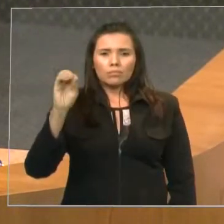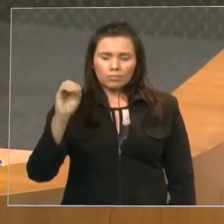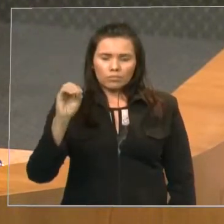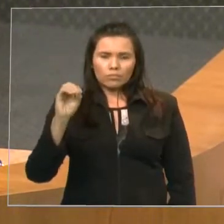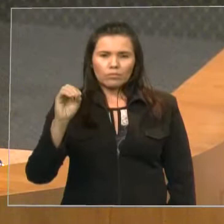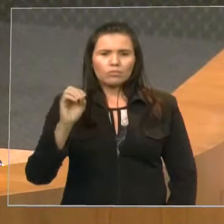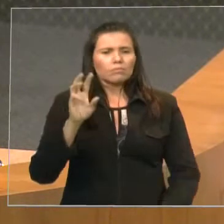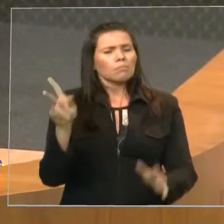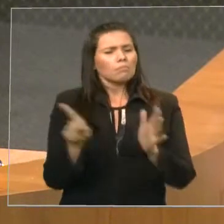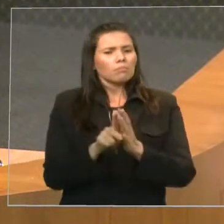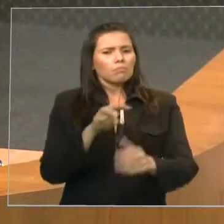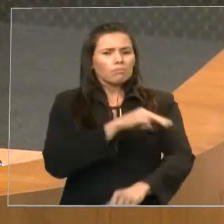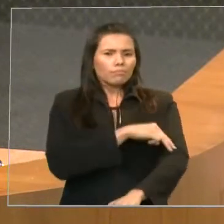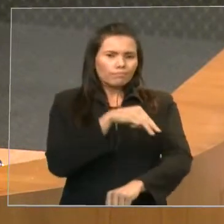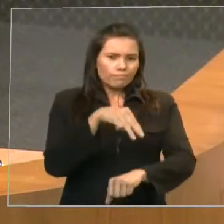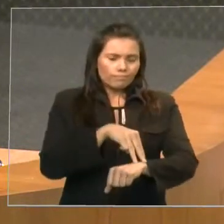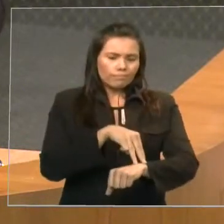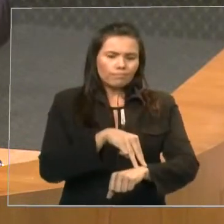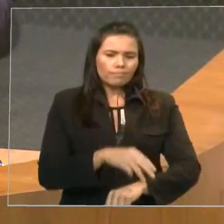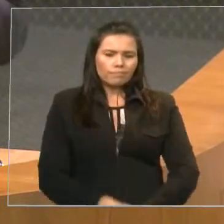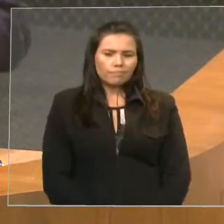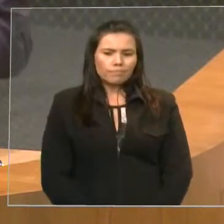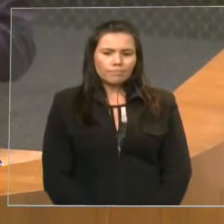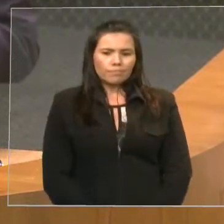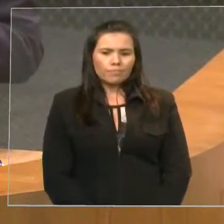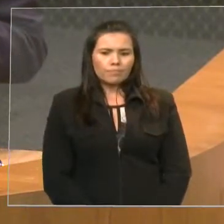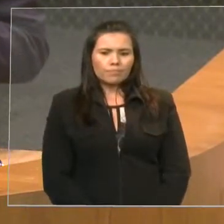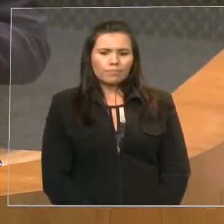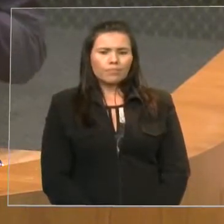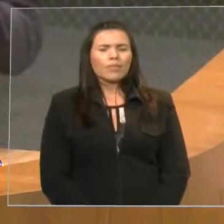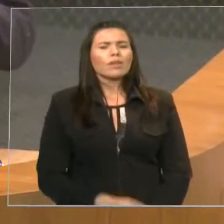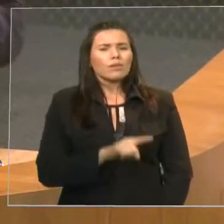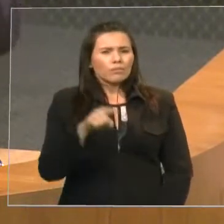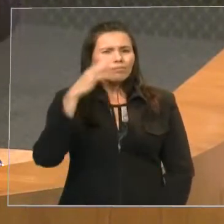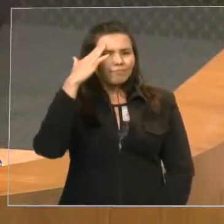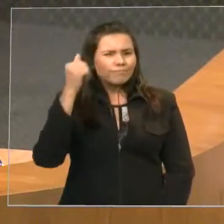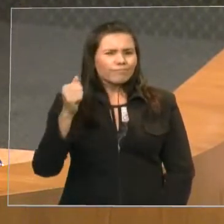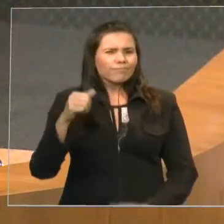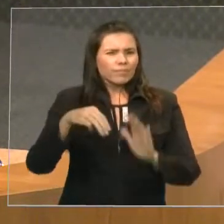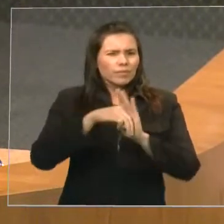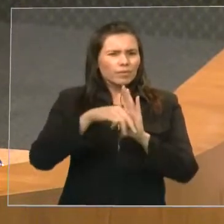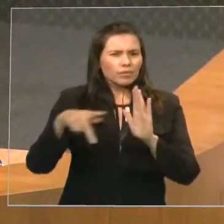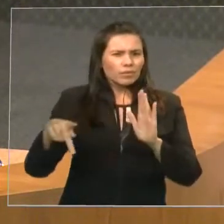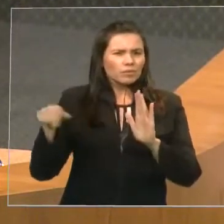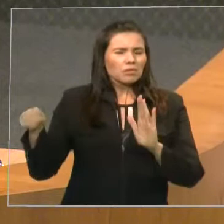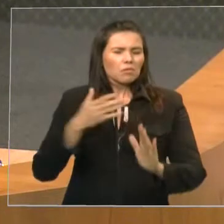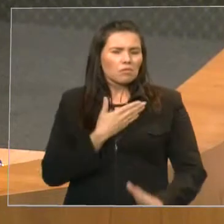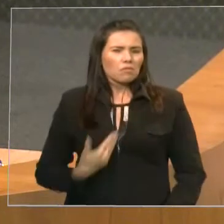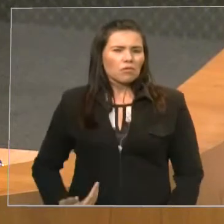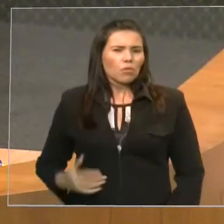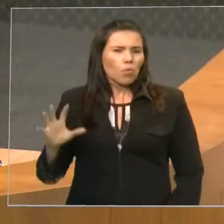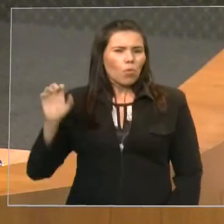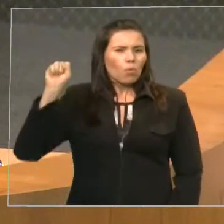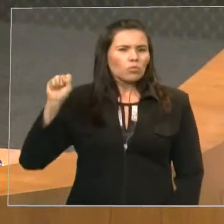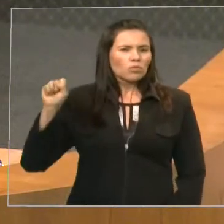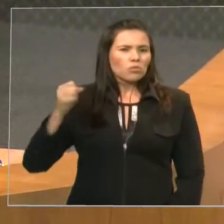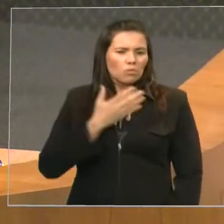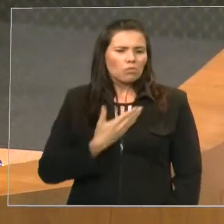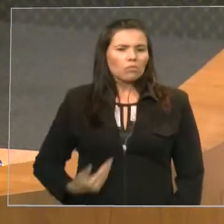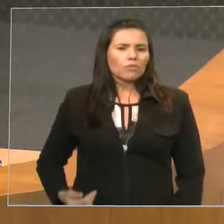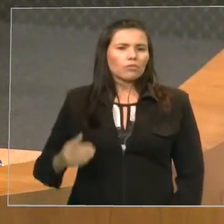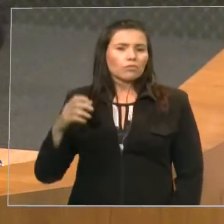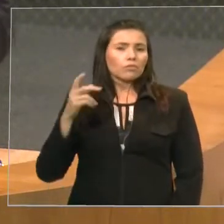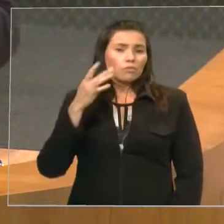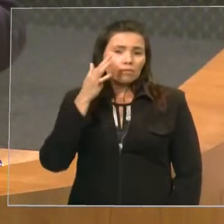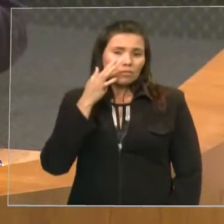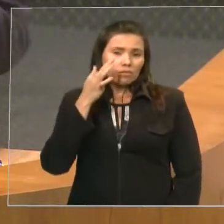uma questão. Essa medida provisória do governo comunista, do governo Flávio Dino, ela afronta,